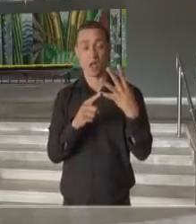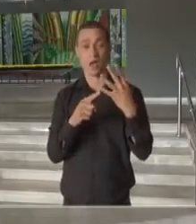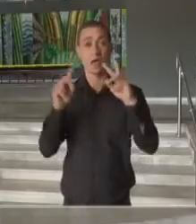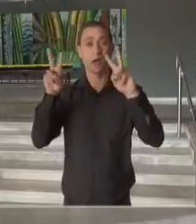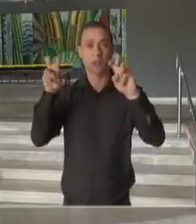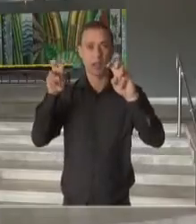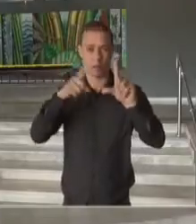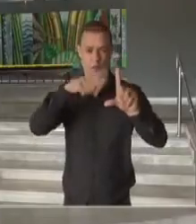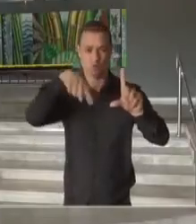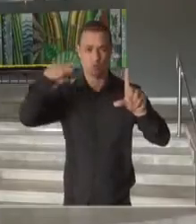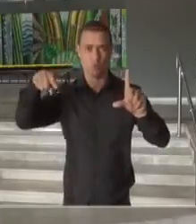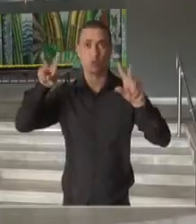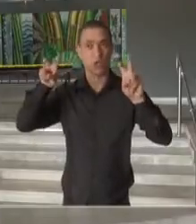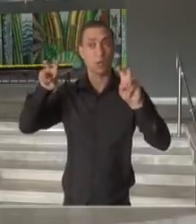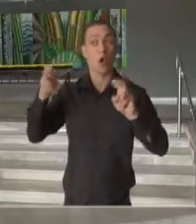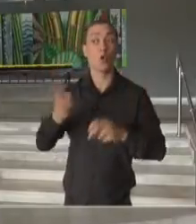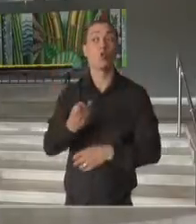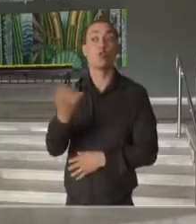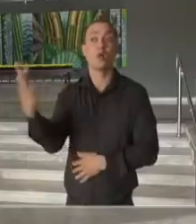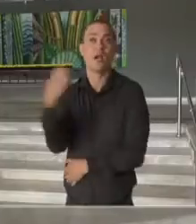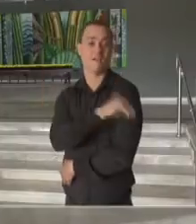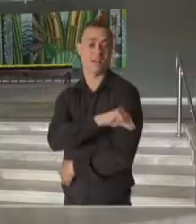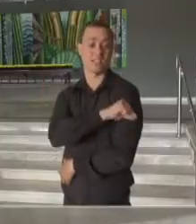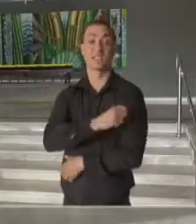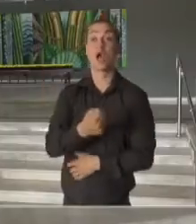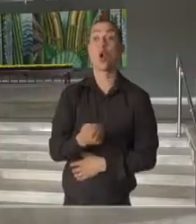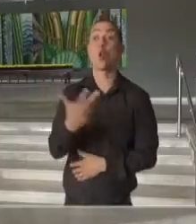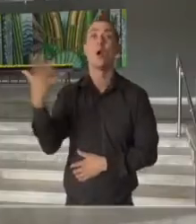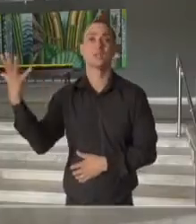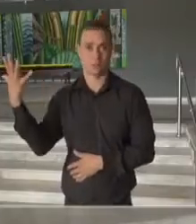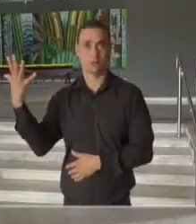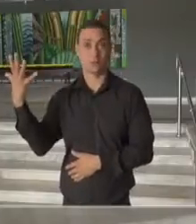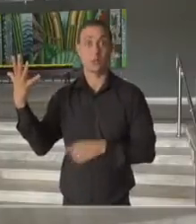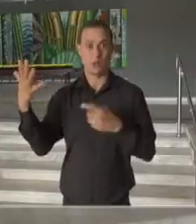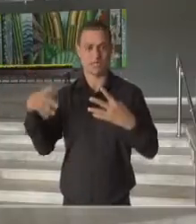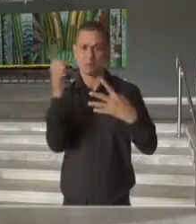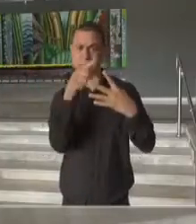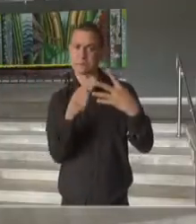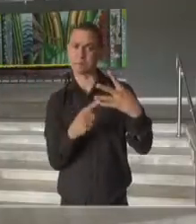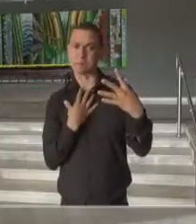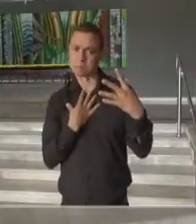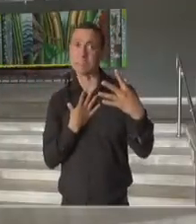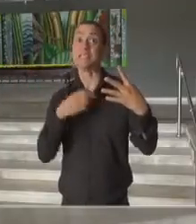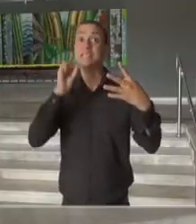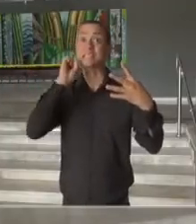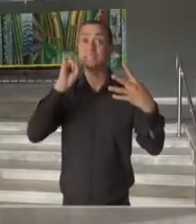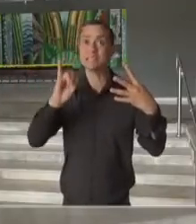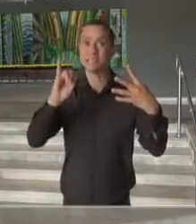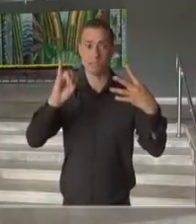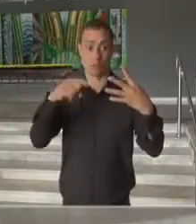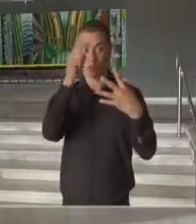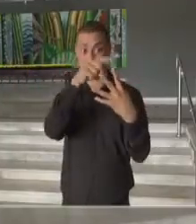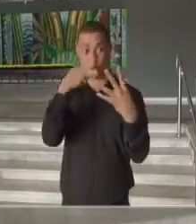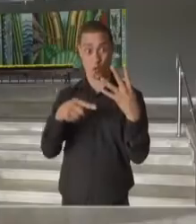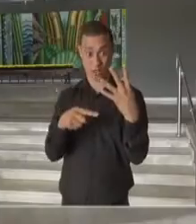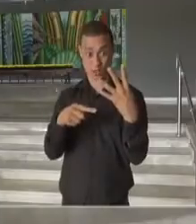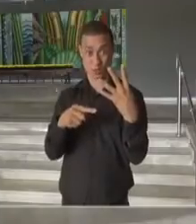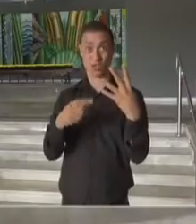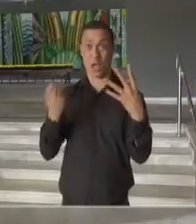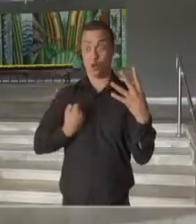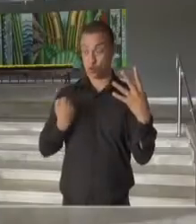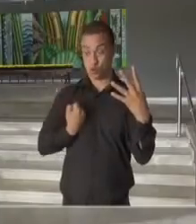relacionado à cobertura vacinal. Então, esses indicadores, quando nós atingirmos os quatro indicadores,